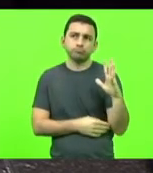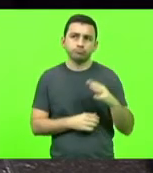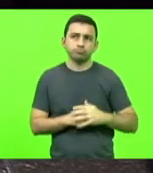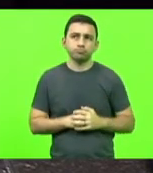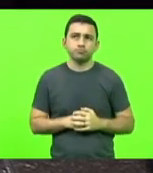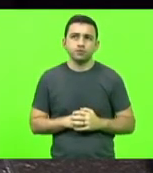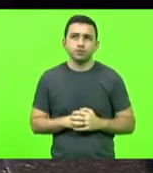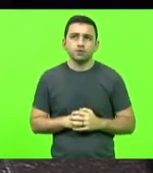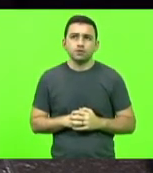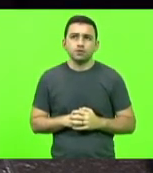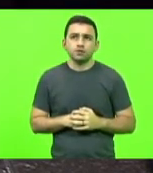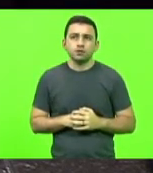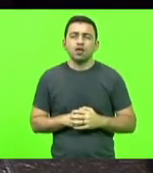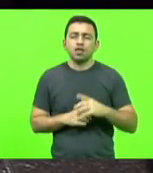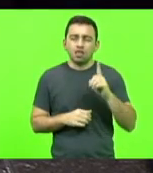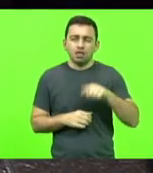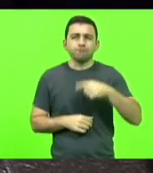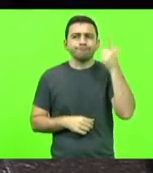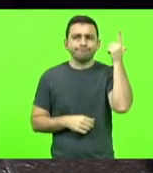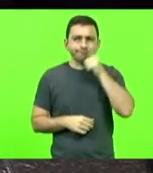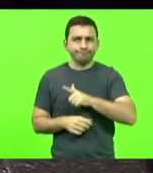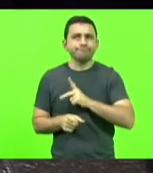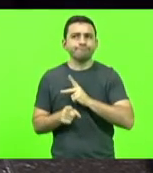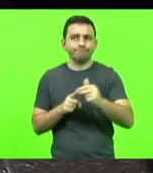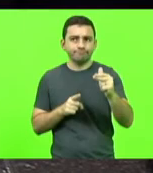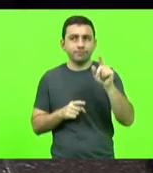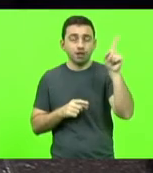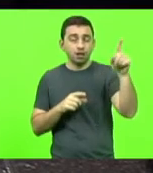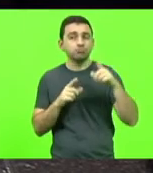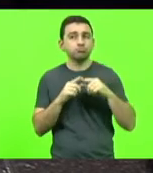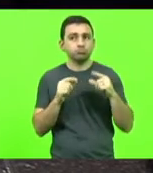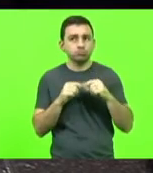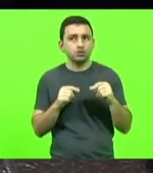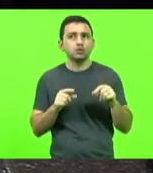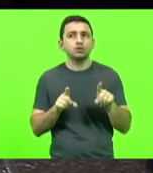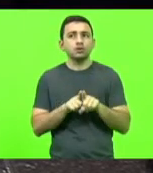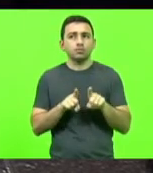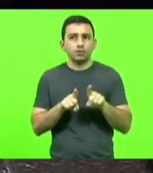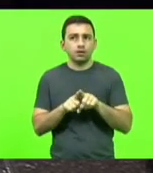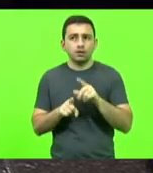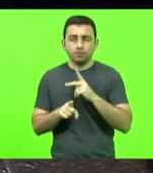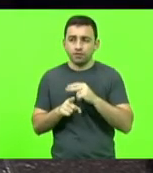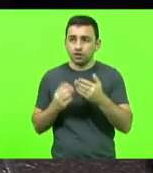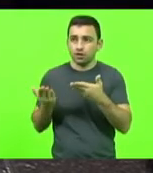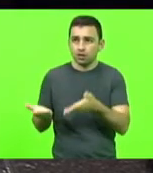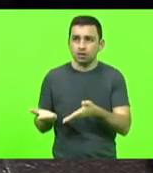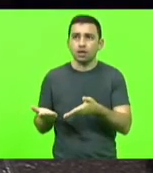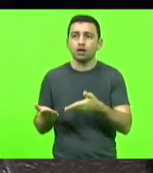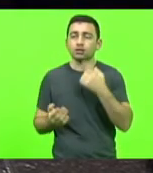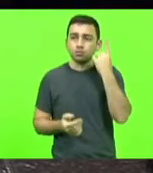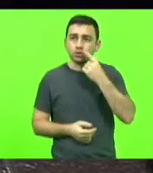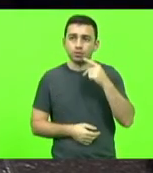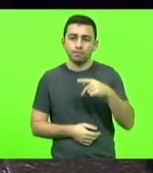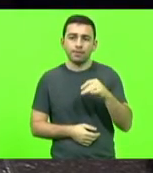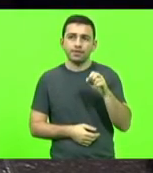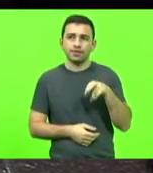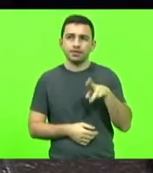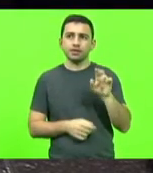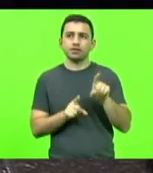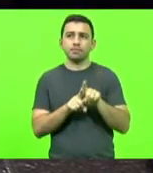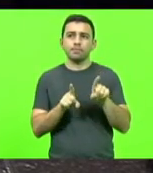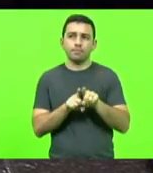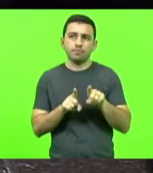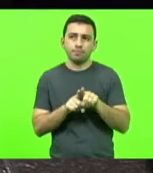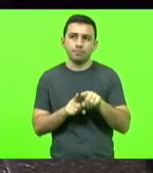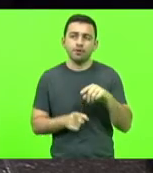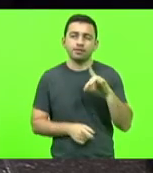grande vitória do Congresso Nacional uma grande vitória do deputado Peninha uma grande vitória do deputado Darcy de Matos e